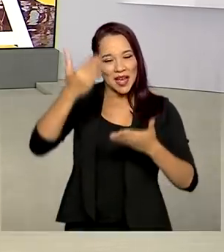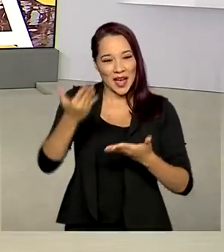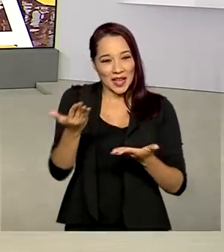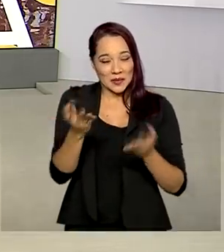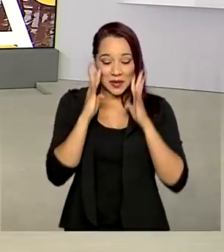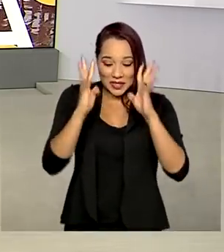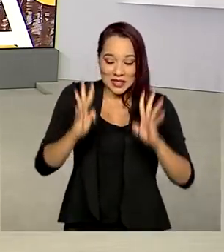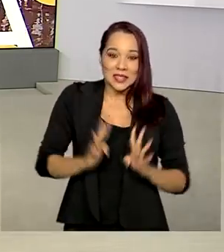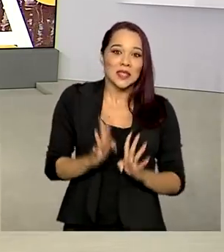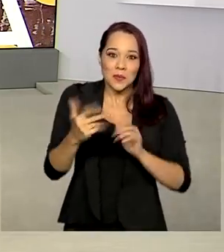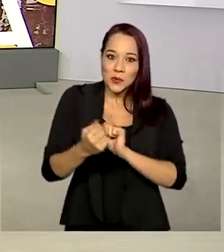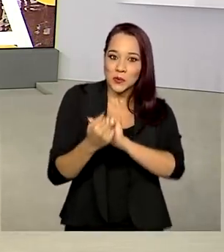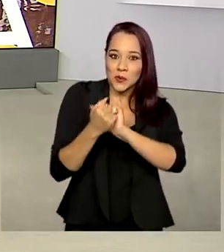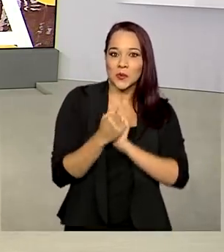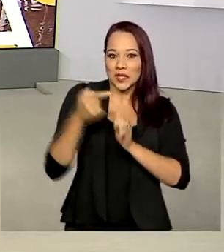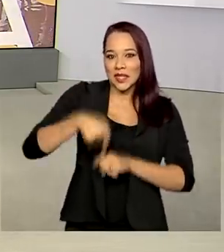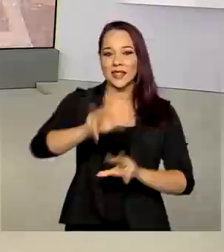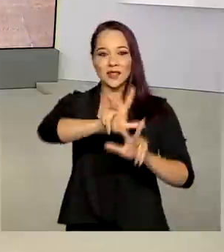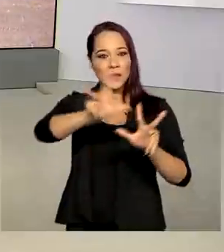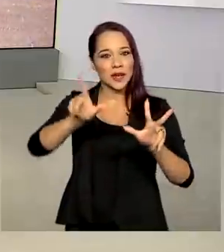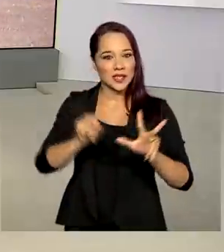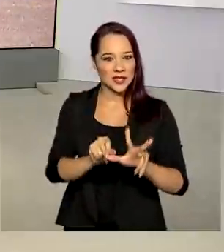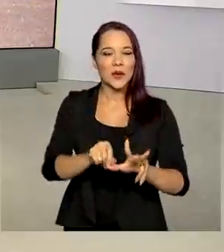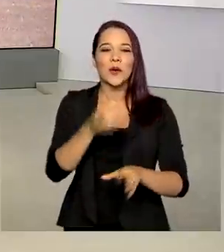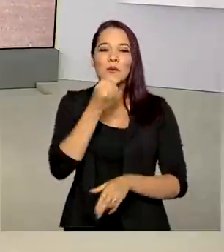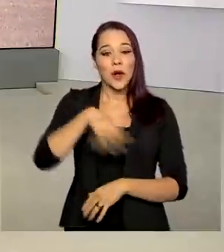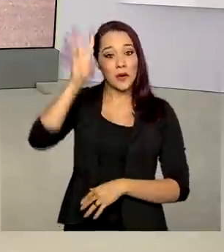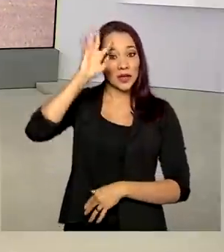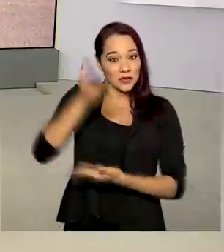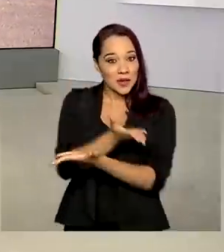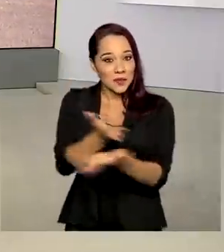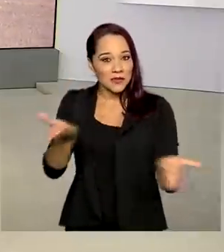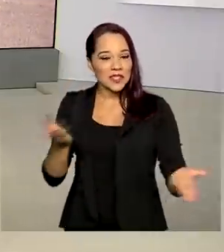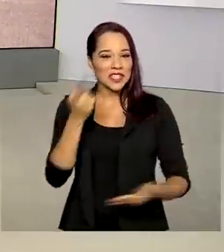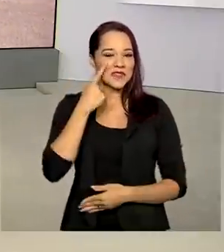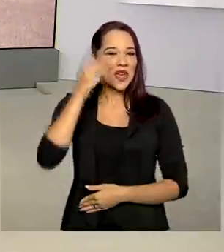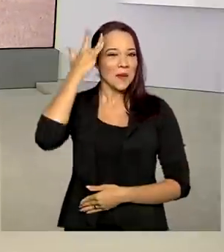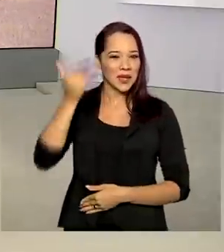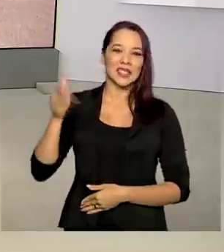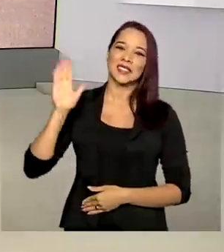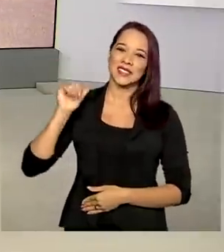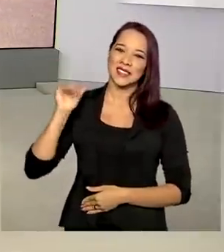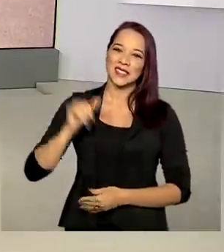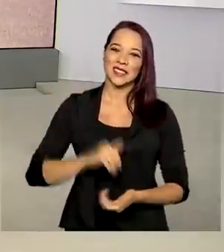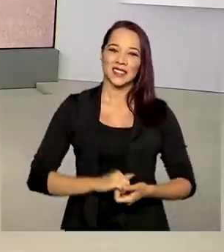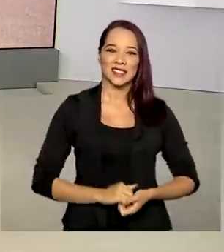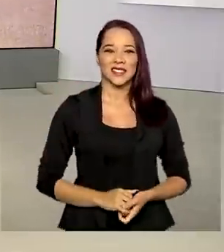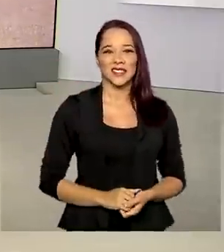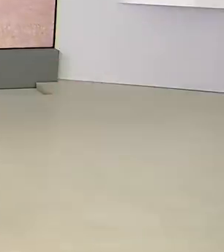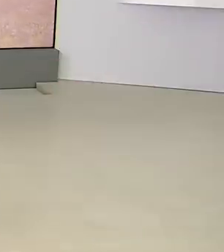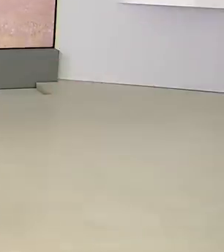sua audiência, pela sua companhia aqui na TV Brasil. Excelente quarta-feira para você. Nos vemos amanhã. Até lá.